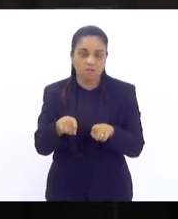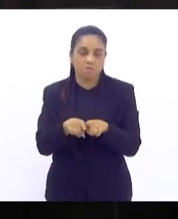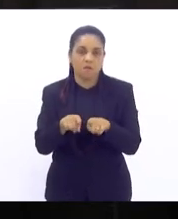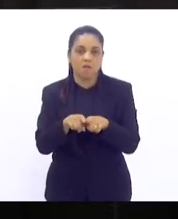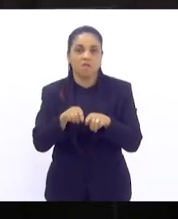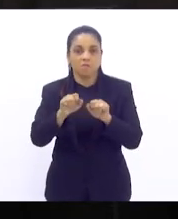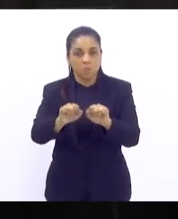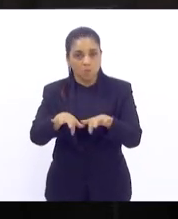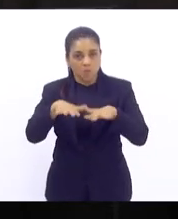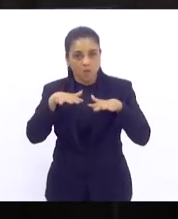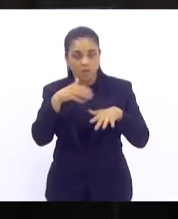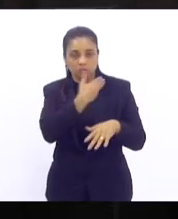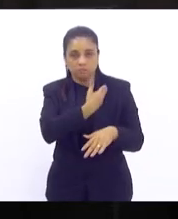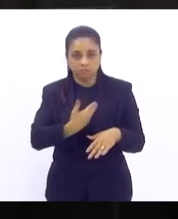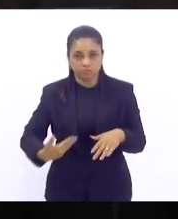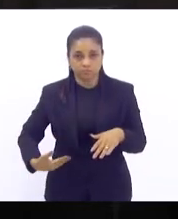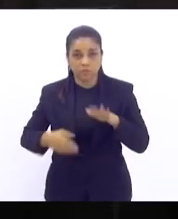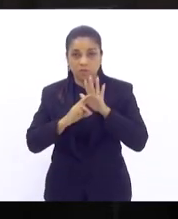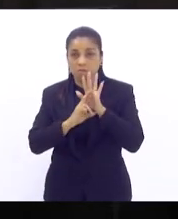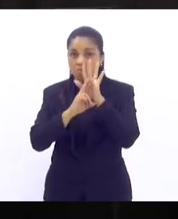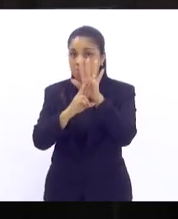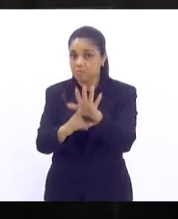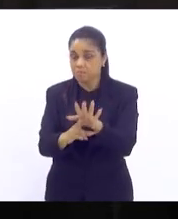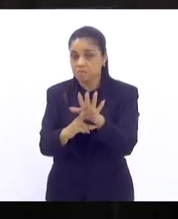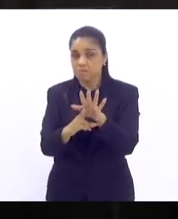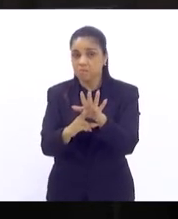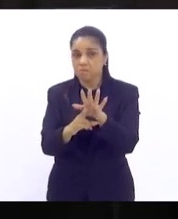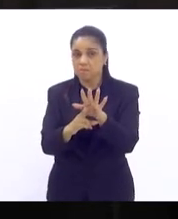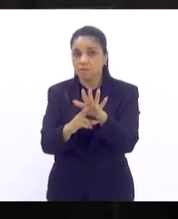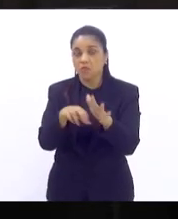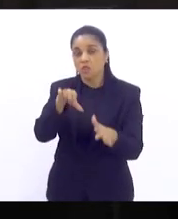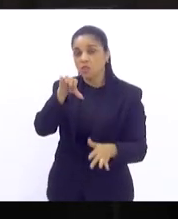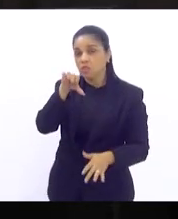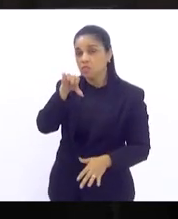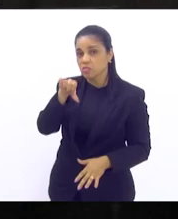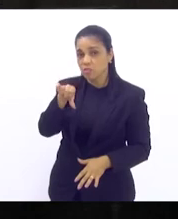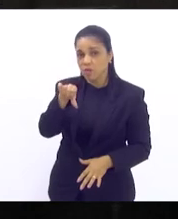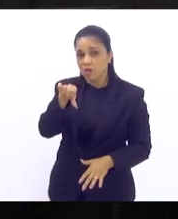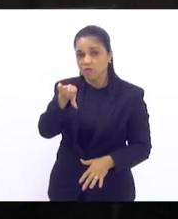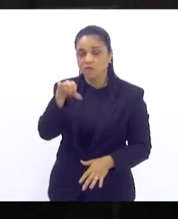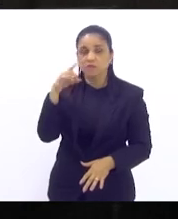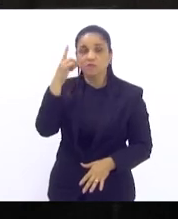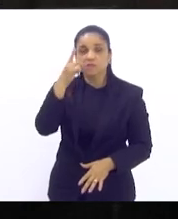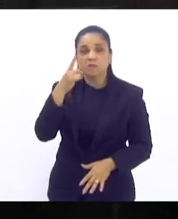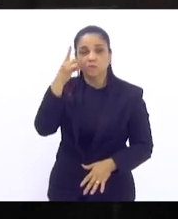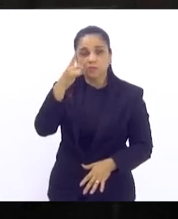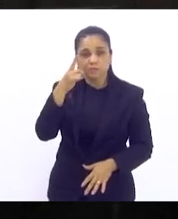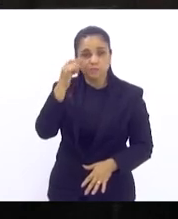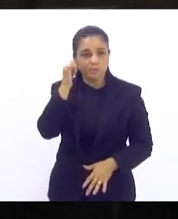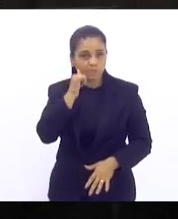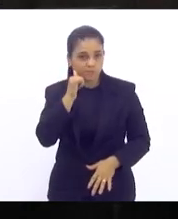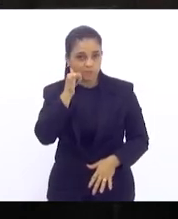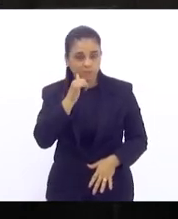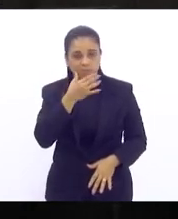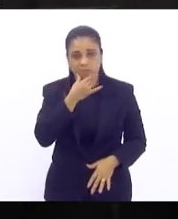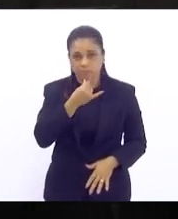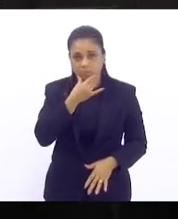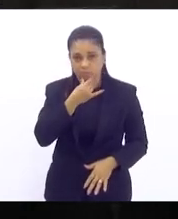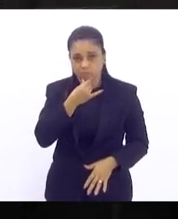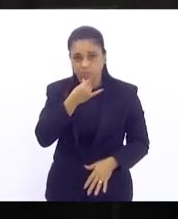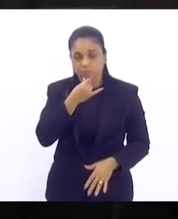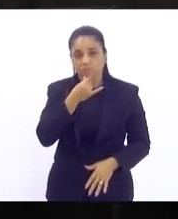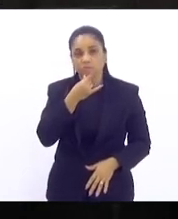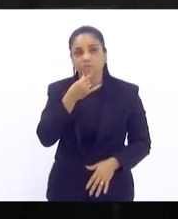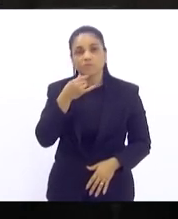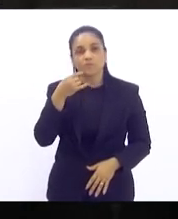com uma representação de nove deputados e deputadas passaram